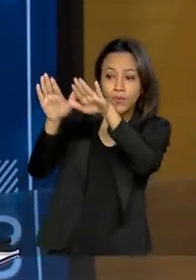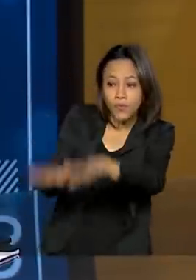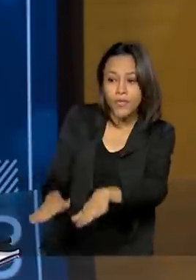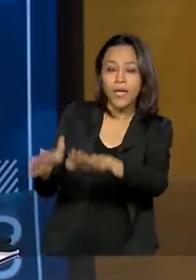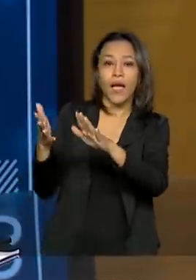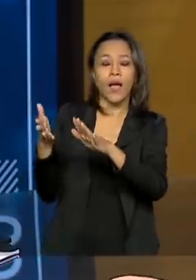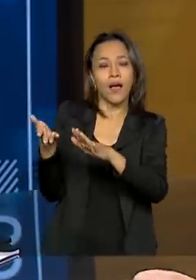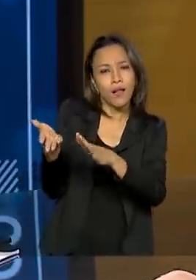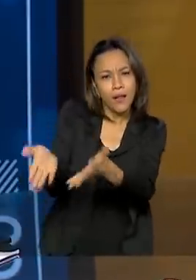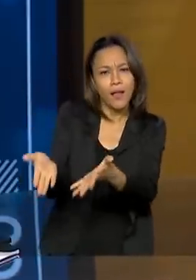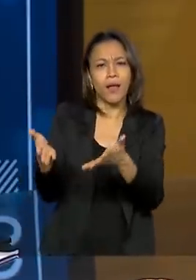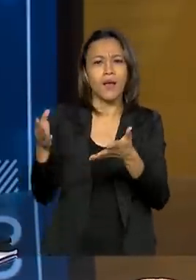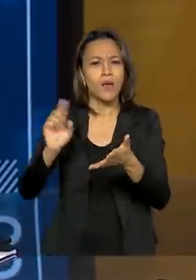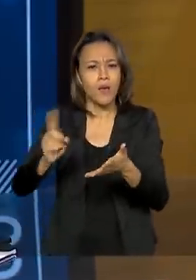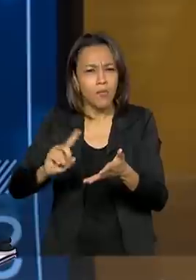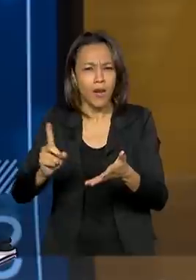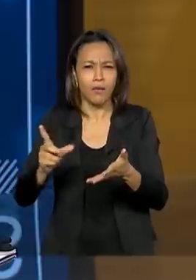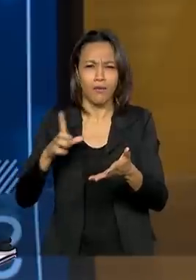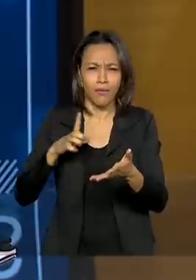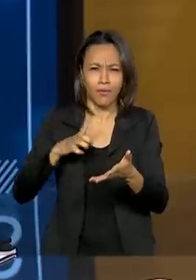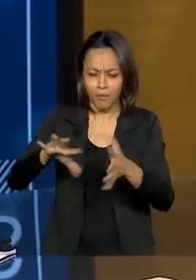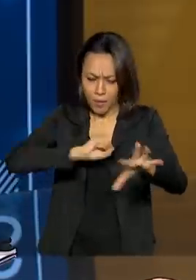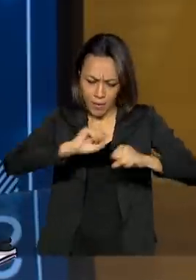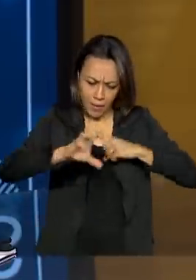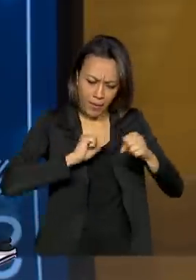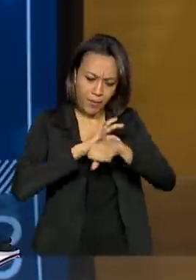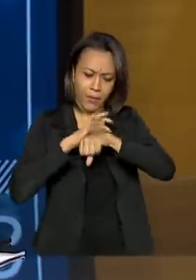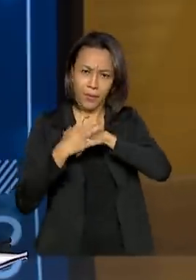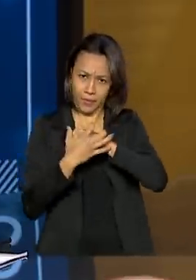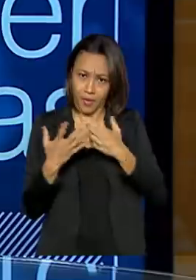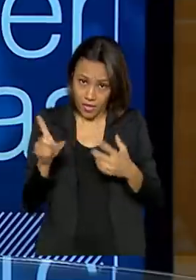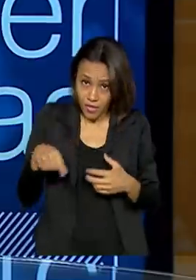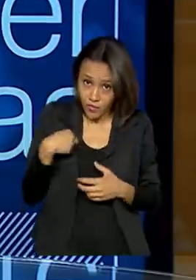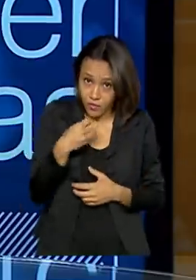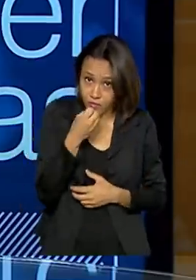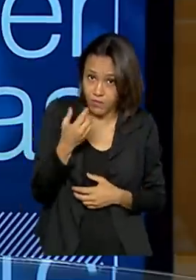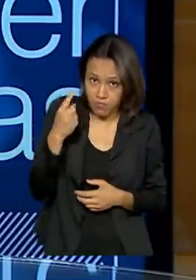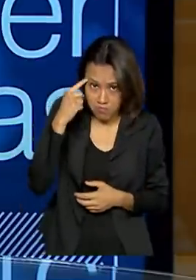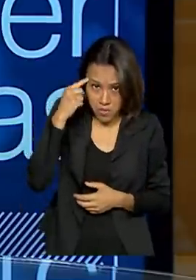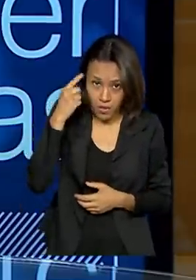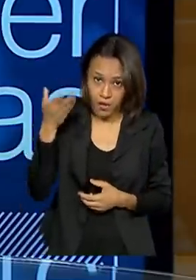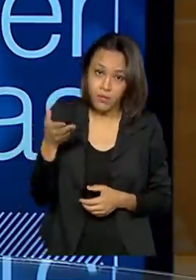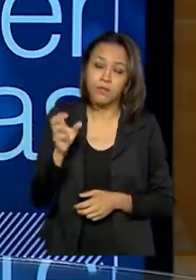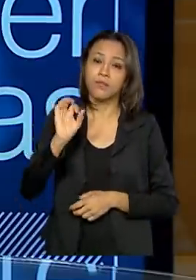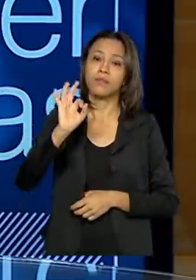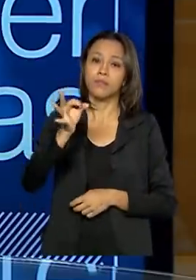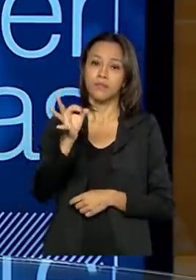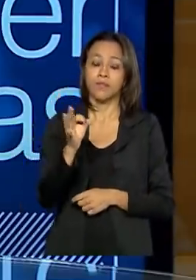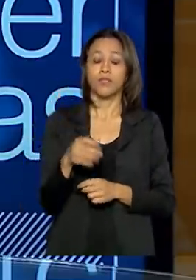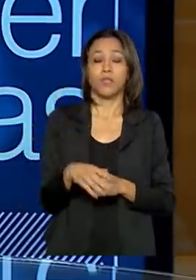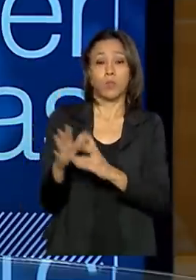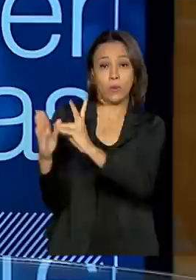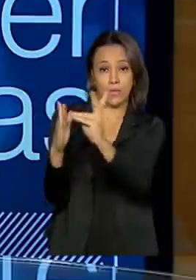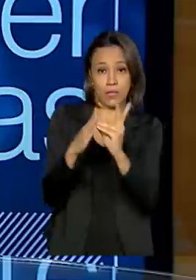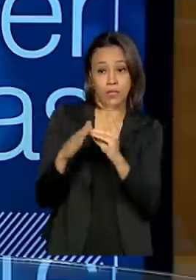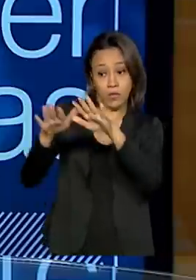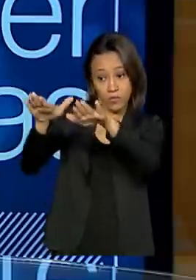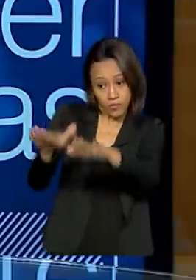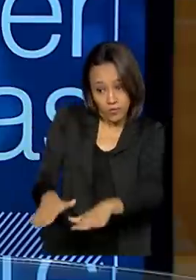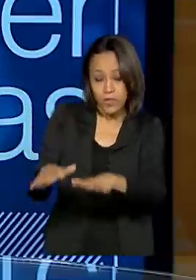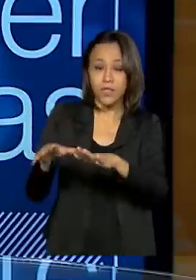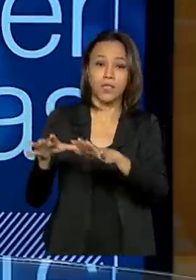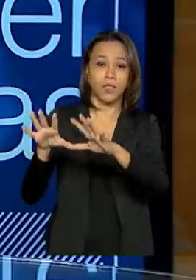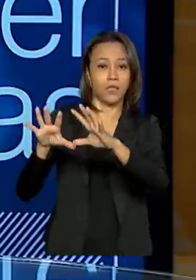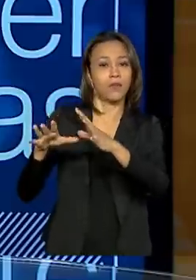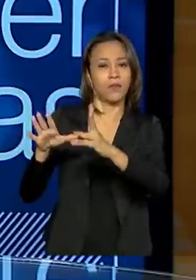urbanos, para não se infectarem com a Covid-19. Esse foi o raciocínio. Exatamente. A ideia de que os indígenas não saiam das aldeias, fiquem lá